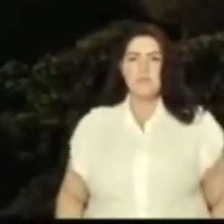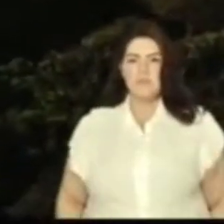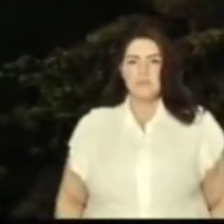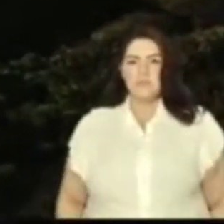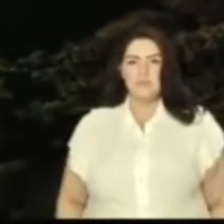mudança.